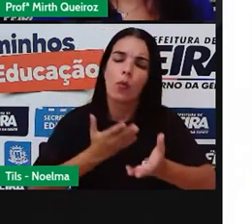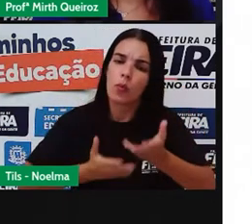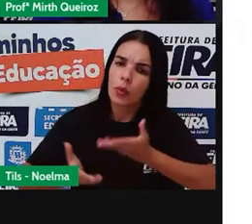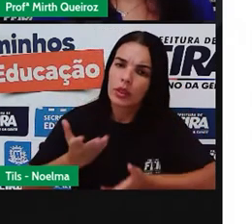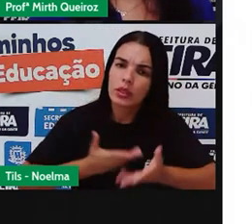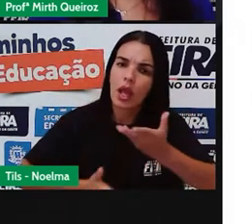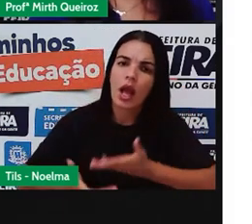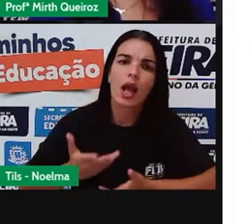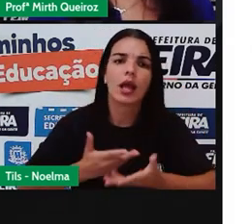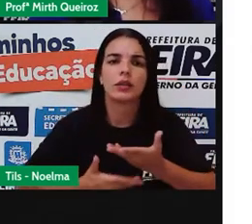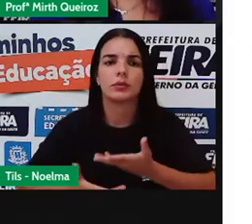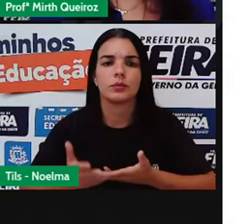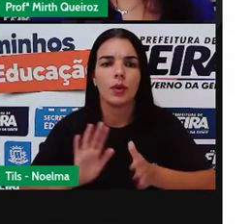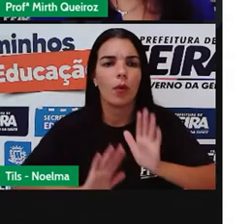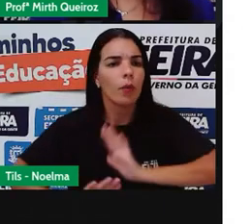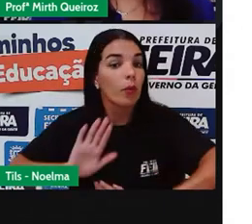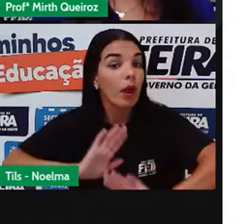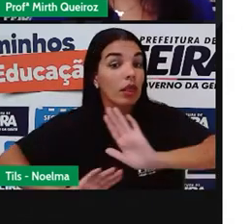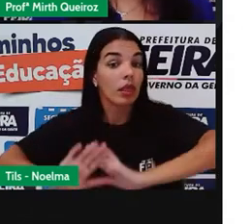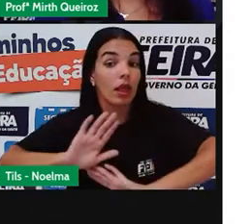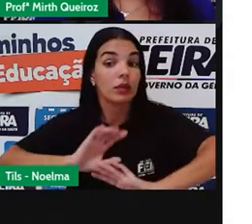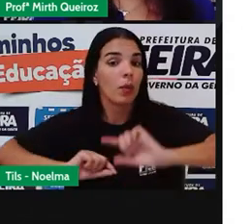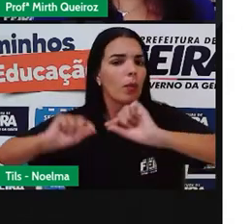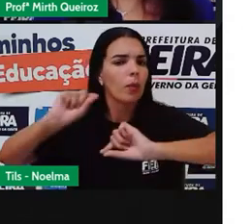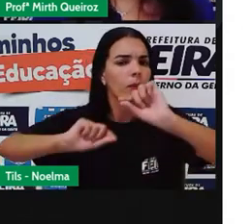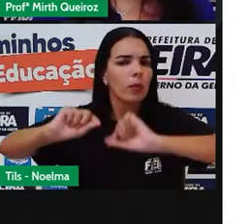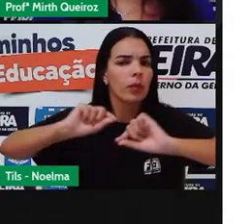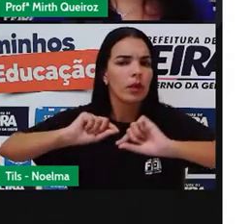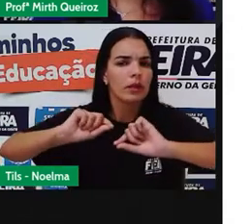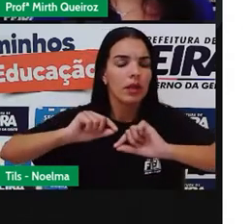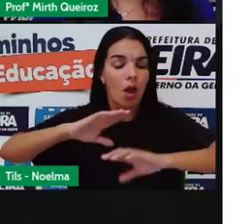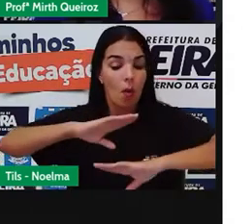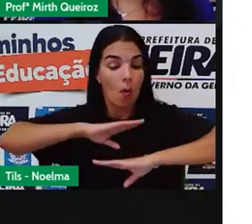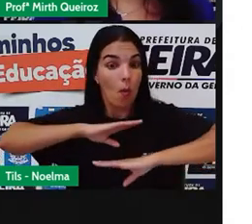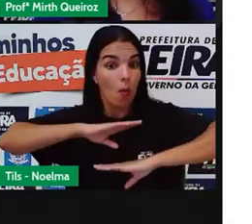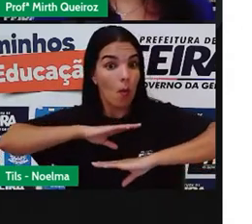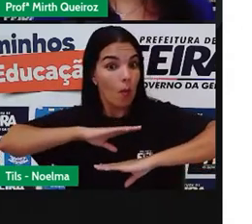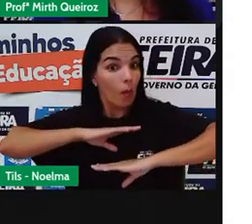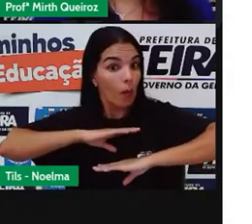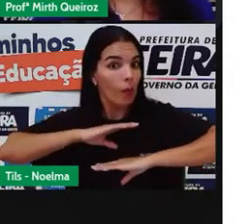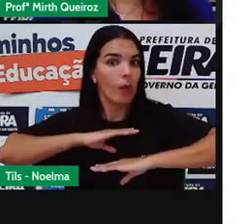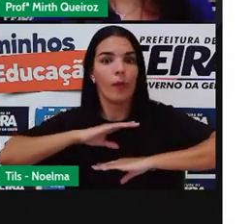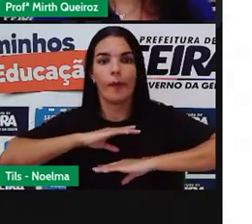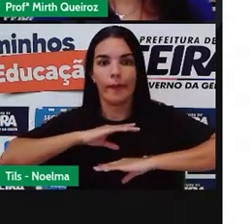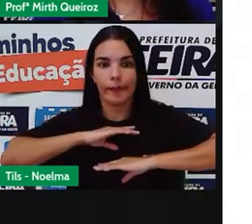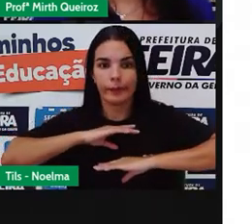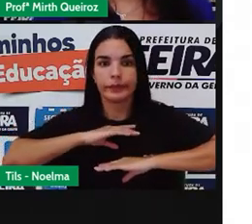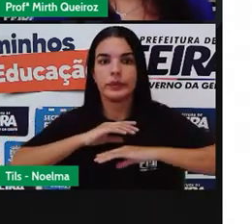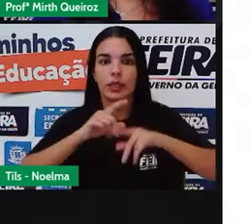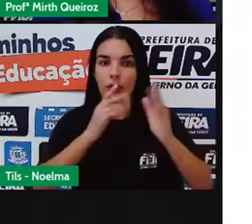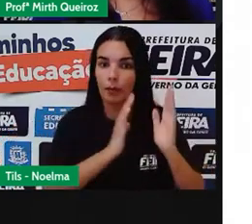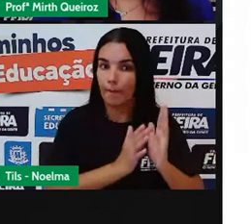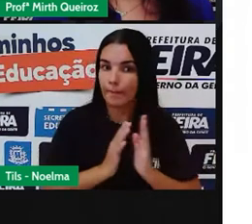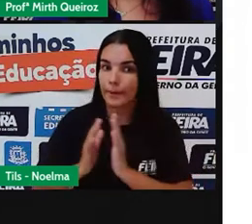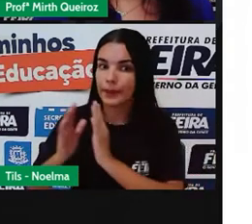cuidados, perdão, em relação ao nosso corpo durante o período da puberdade. Na puberdade é